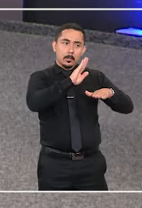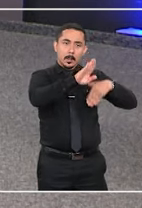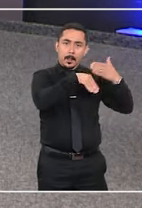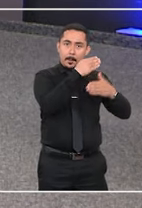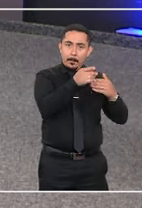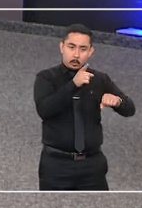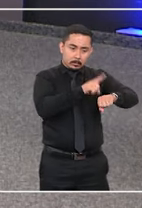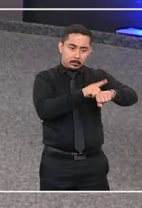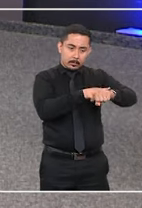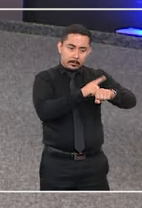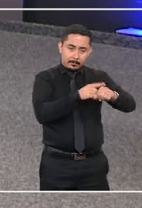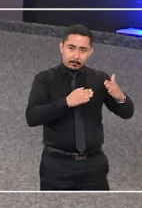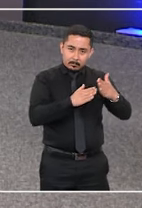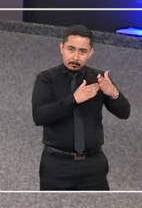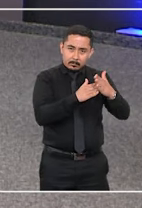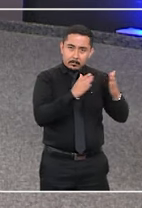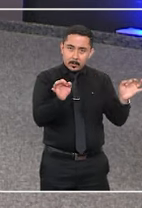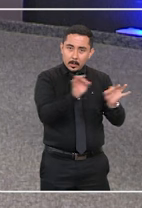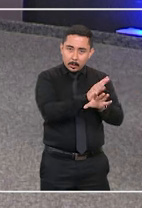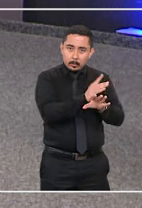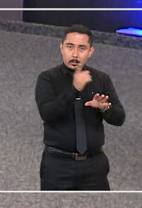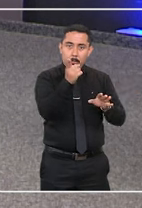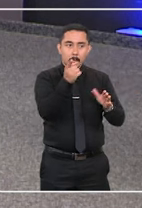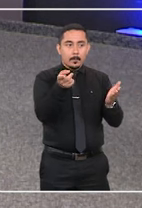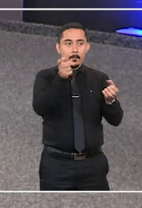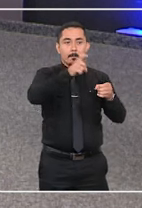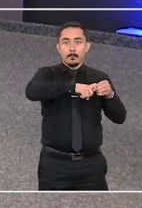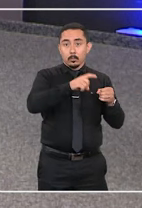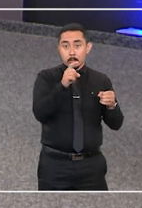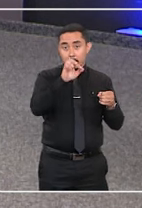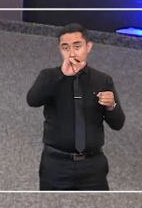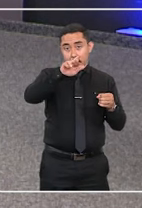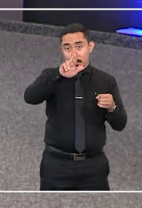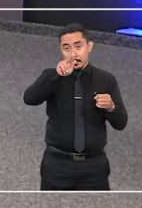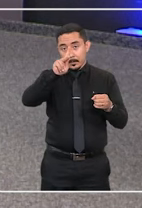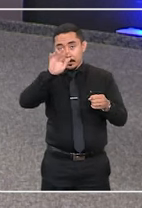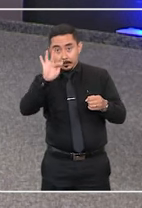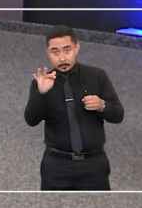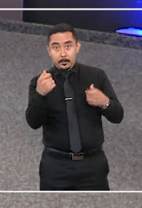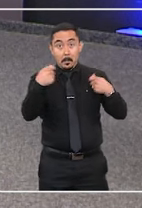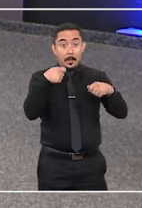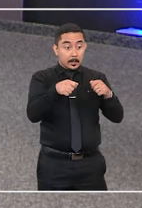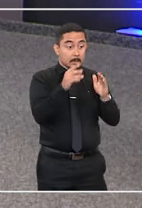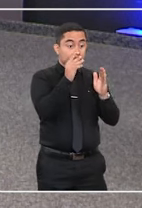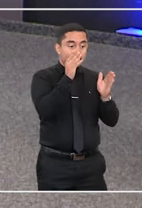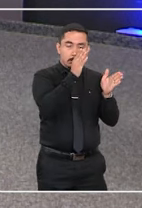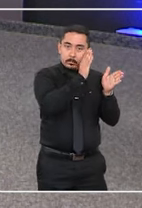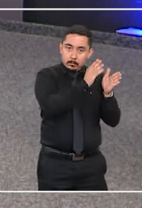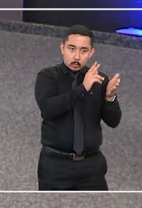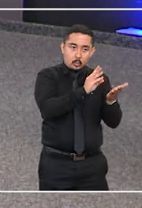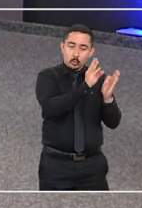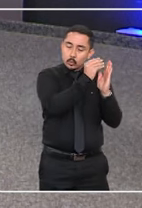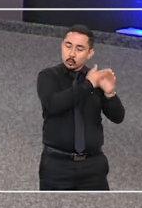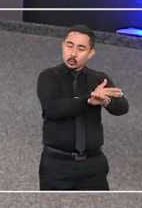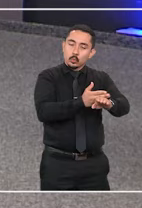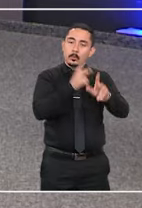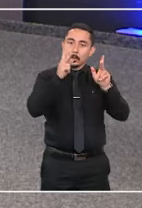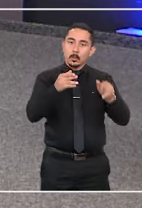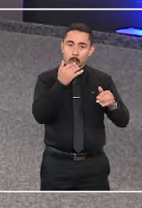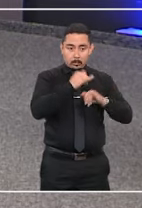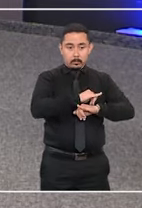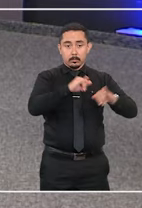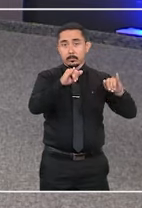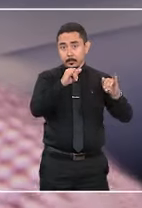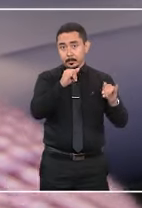após o prazo de entrega, a retificação no imposto de renda deve seguir a mesma modalidade usada para transmitir a